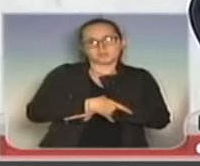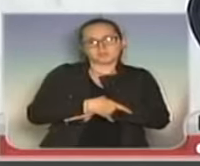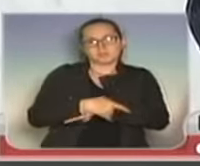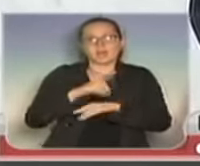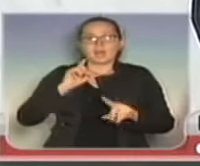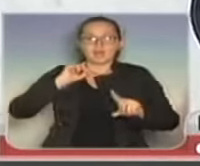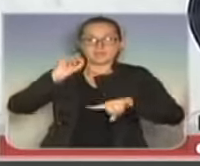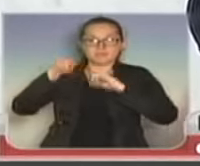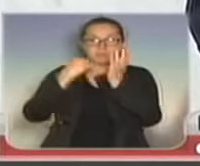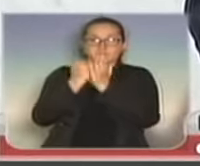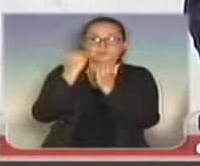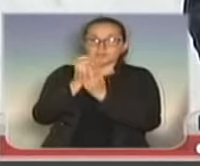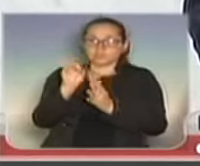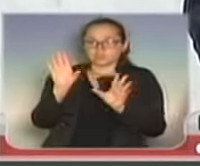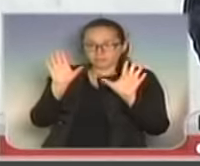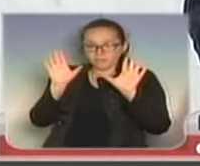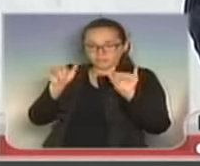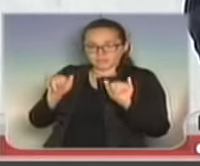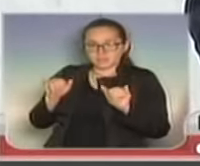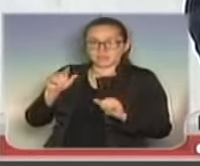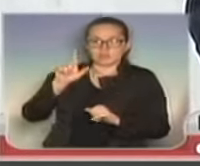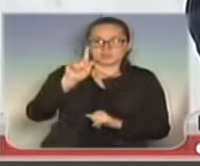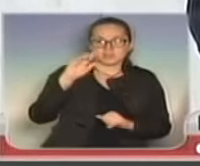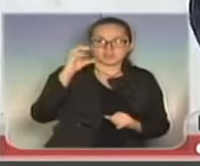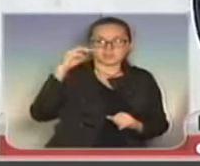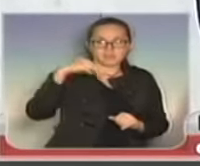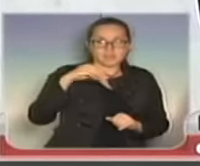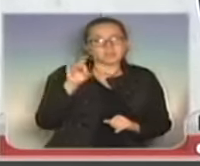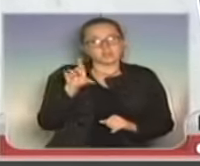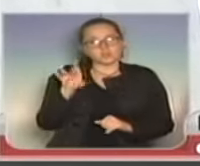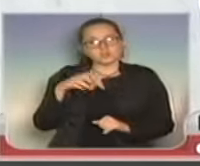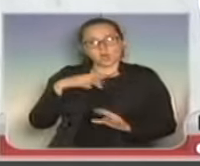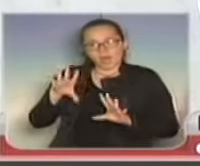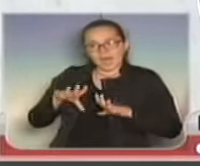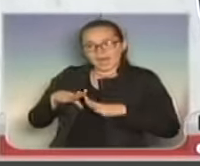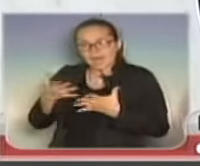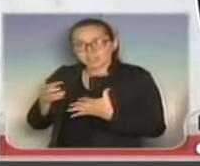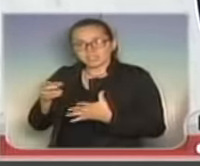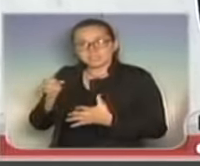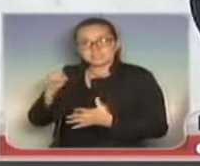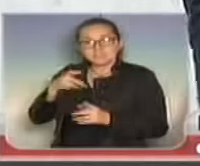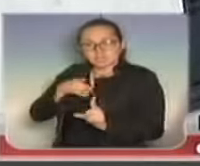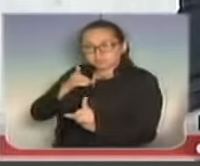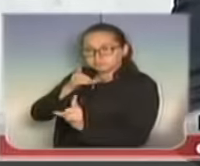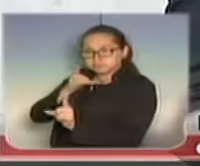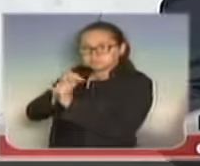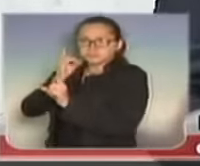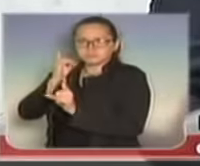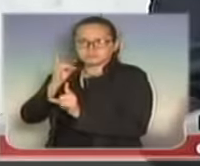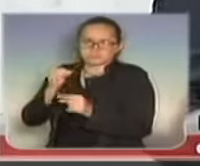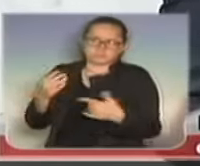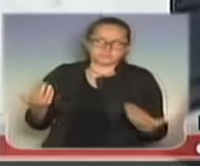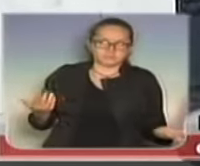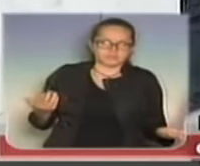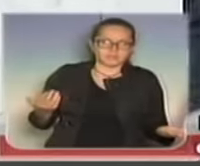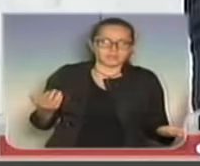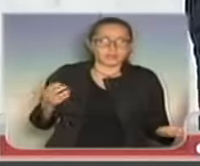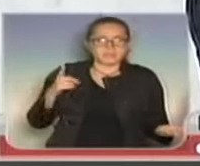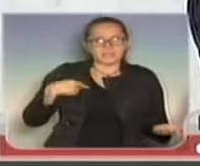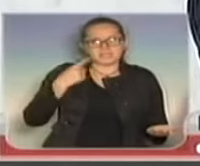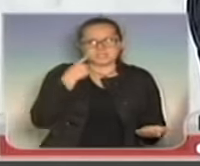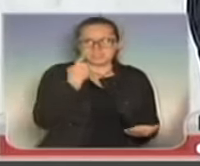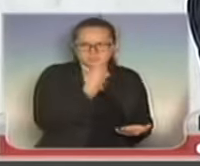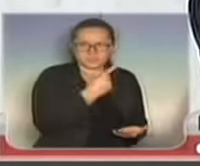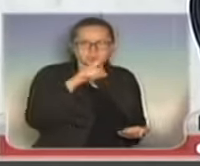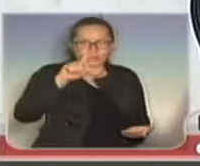diz ainda mais, senhora, só para fechar, a GCM só é permitido agir em situação de flagrante. Ué, a concorrência que nós temos é